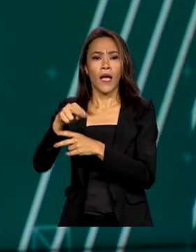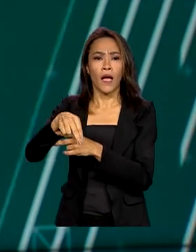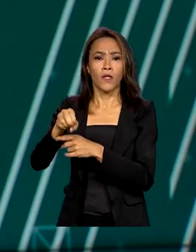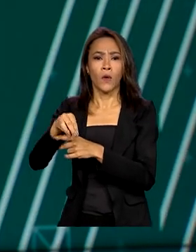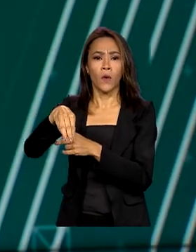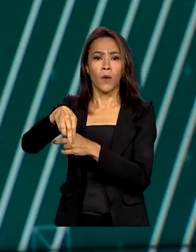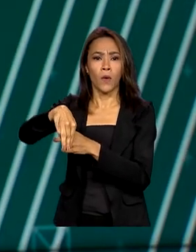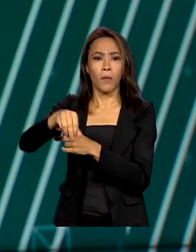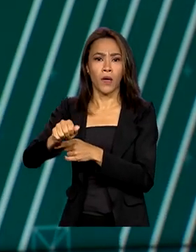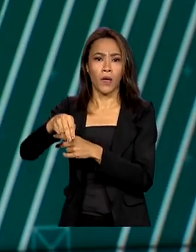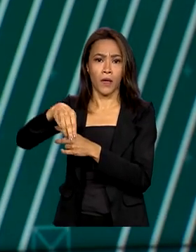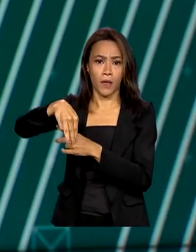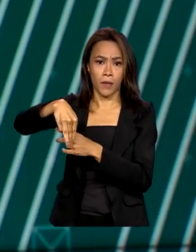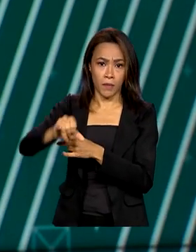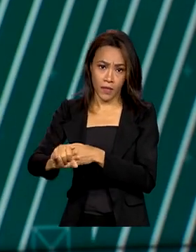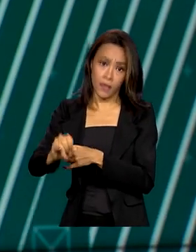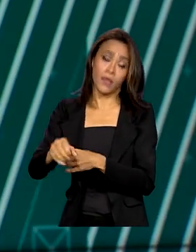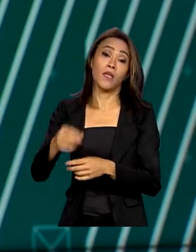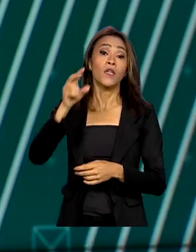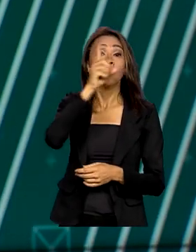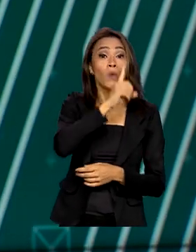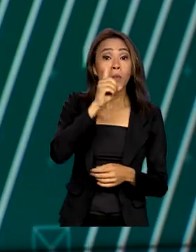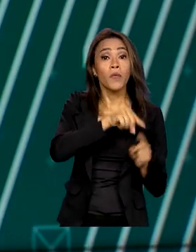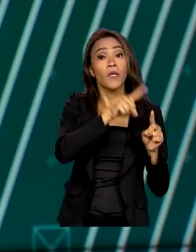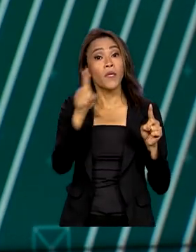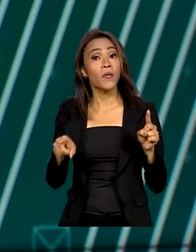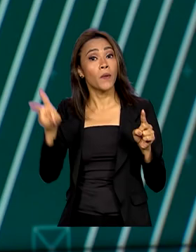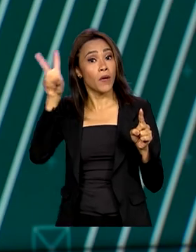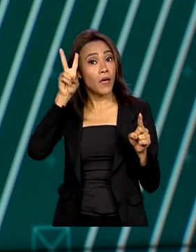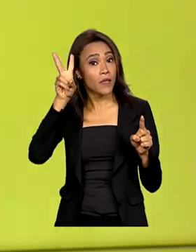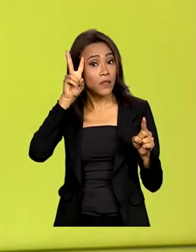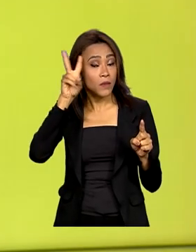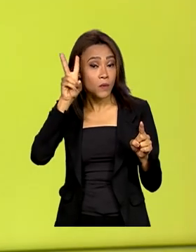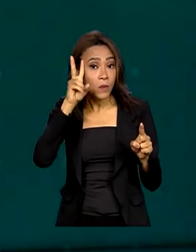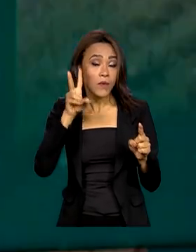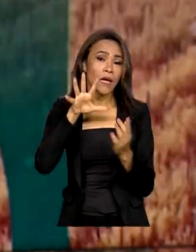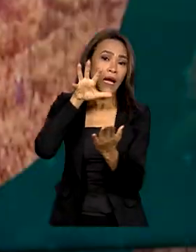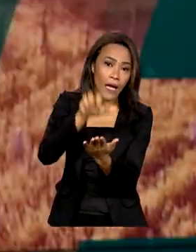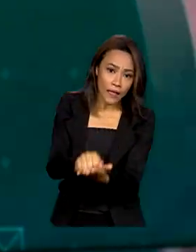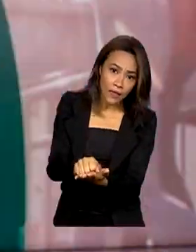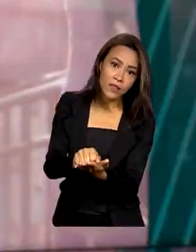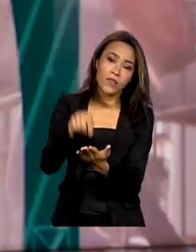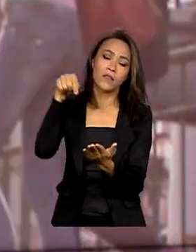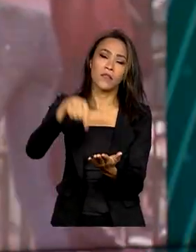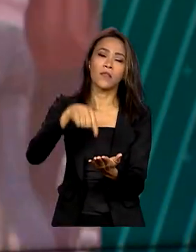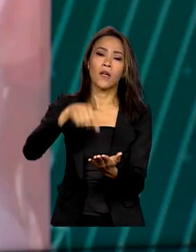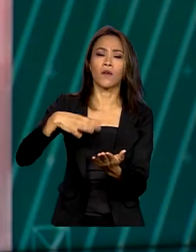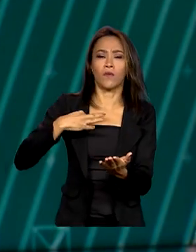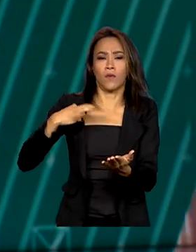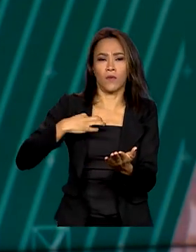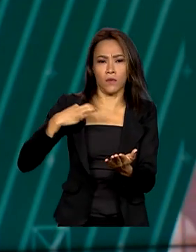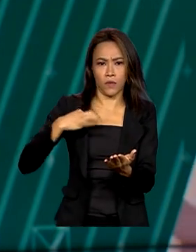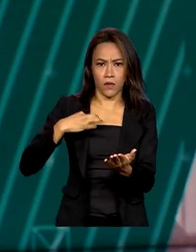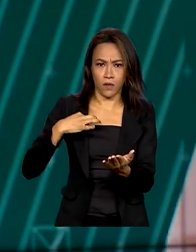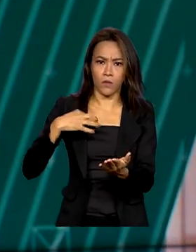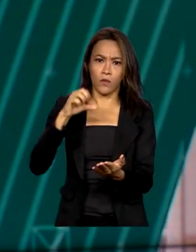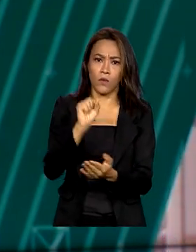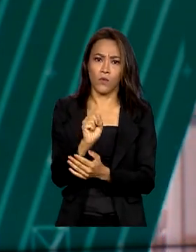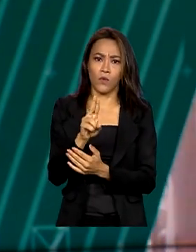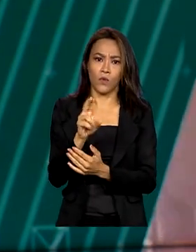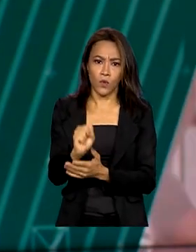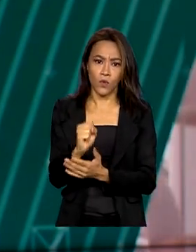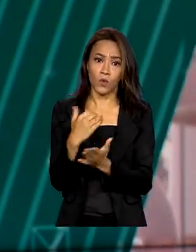segunda, quase 20 mil profissionais da saúde se cadastraram no Banco de Voluntários da Força Nacional do SUS, um aumento de